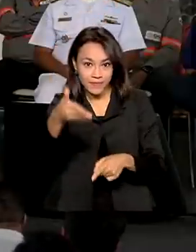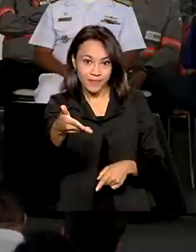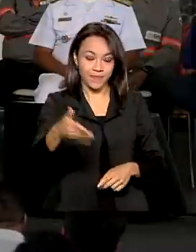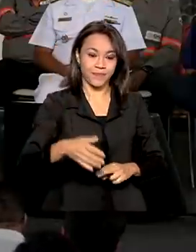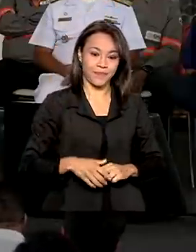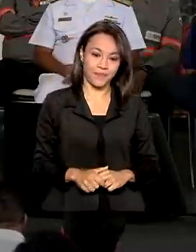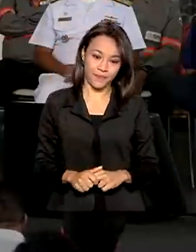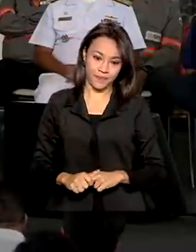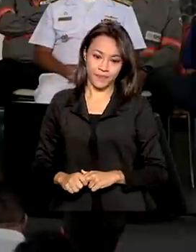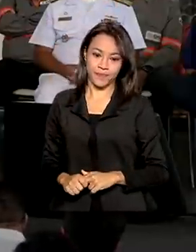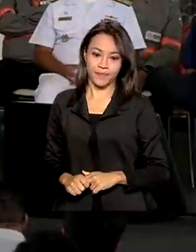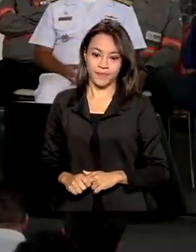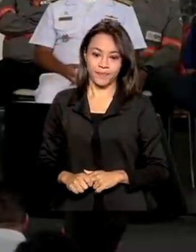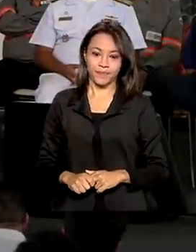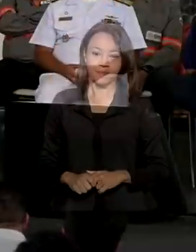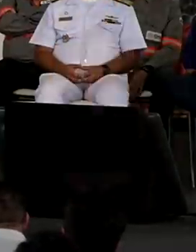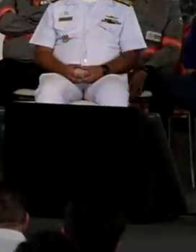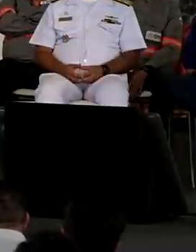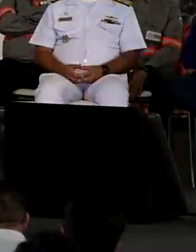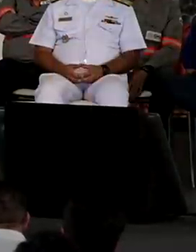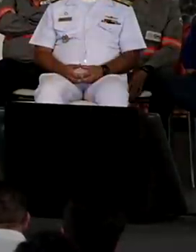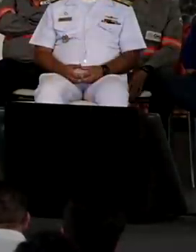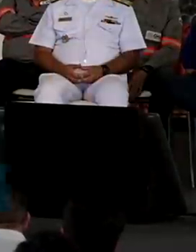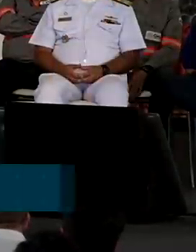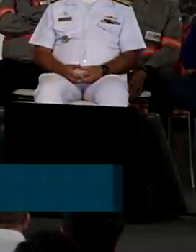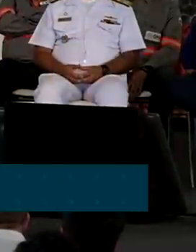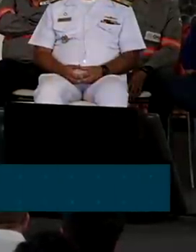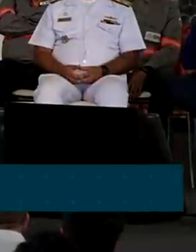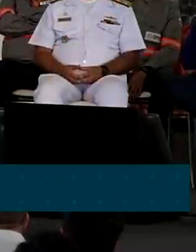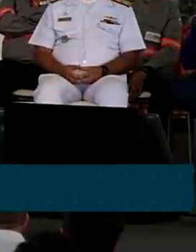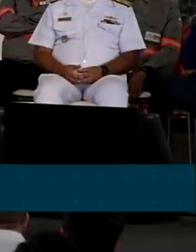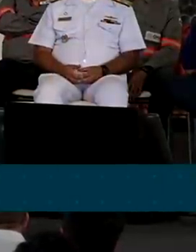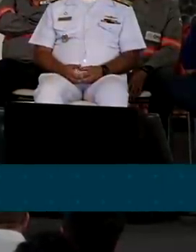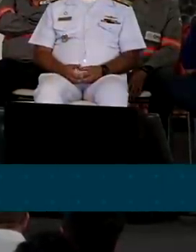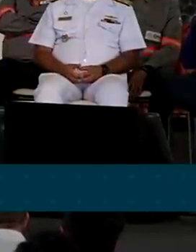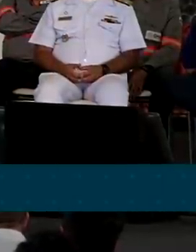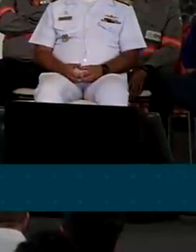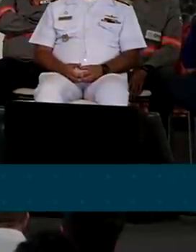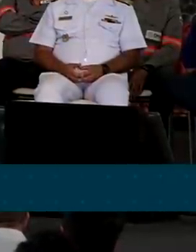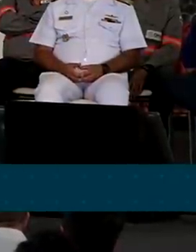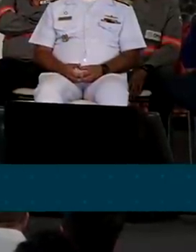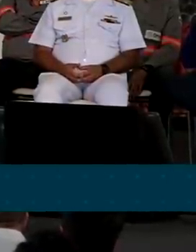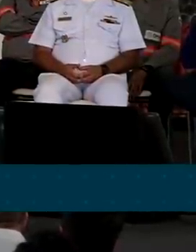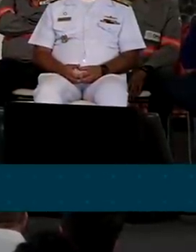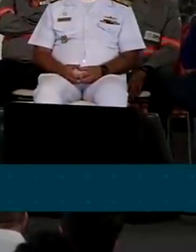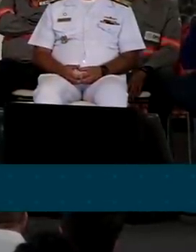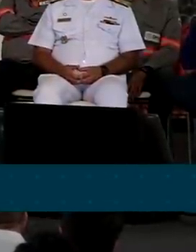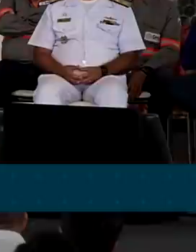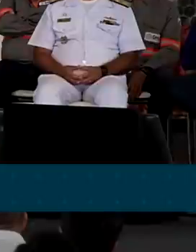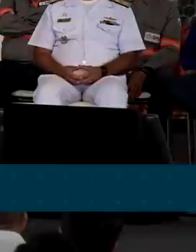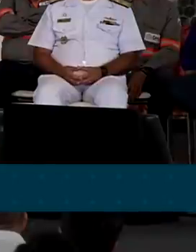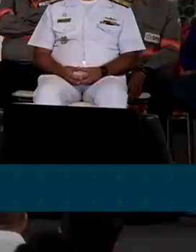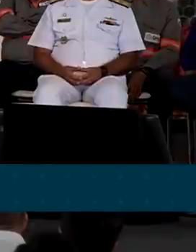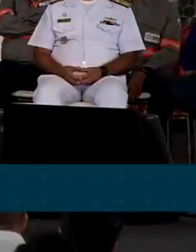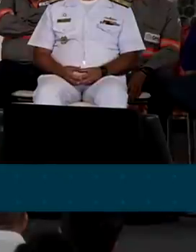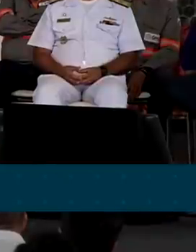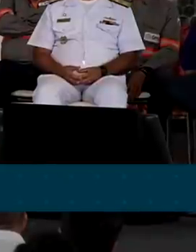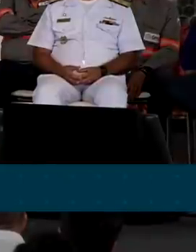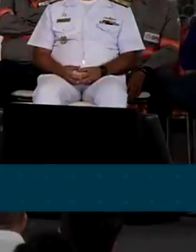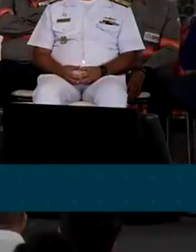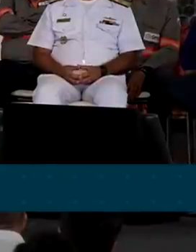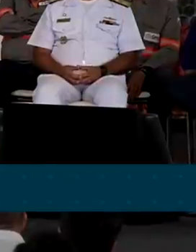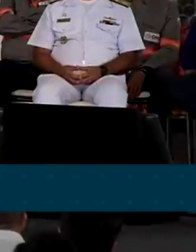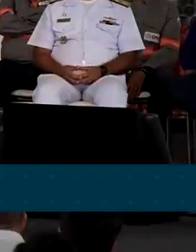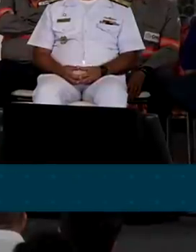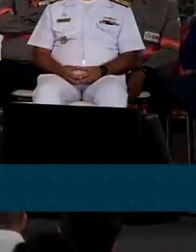só quero agradecer a empresa aqui, hoje envolvida nesse grande projeto, que somando com o anterior,